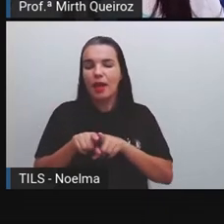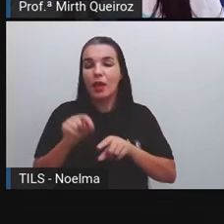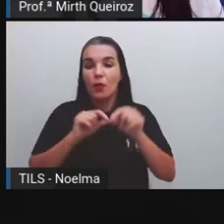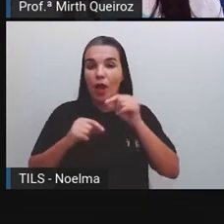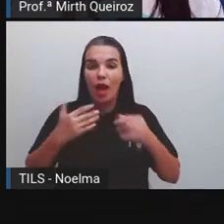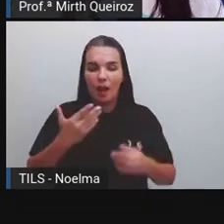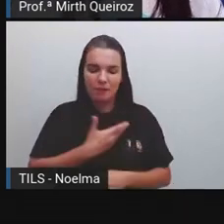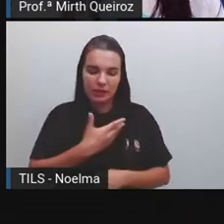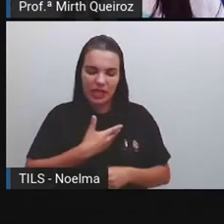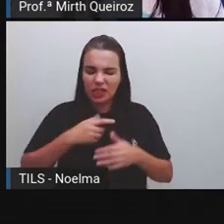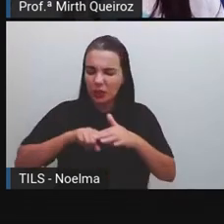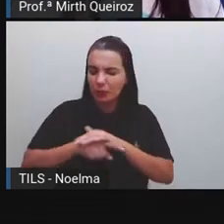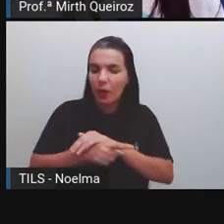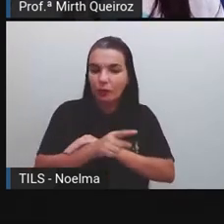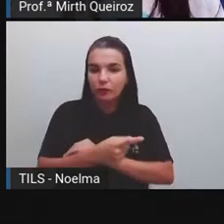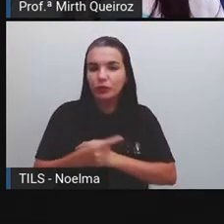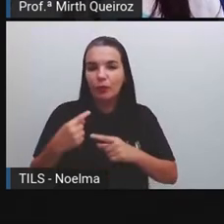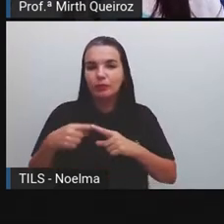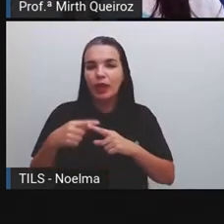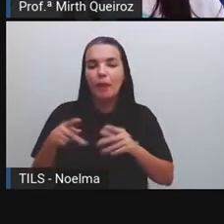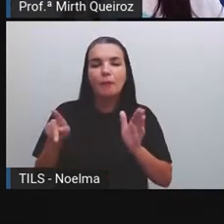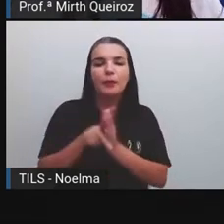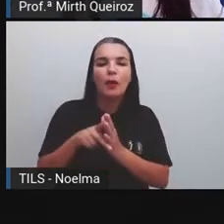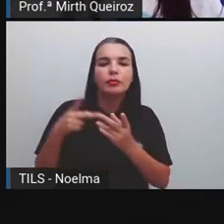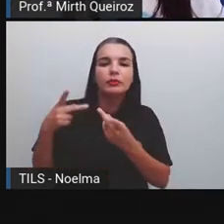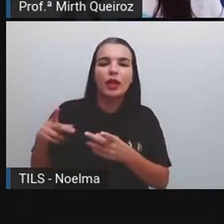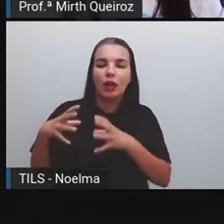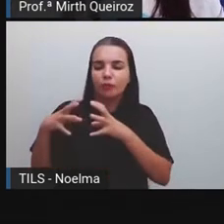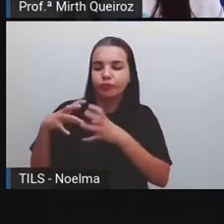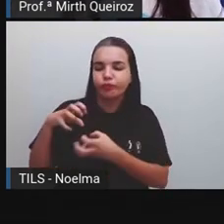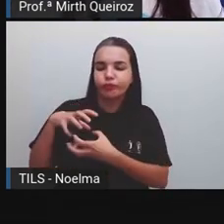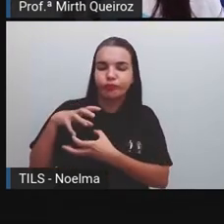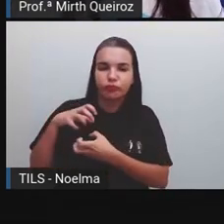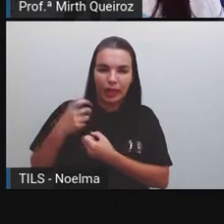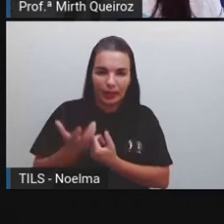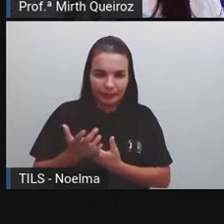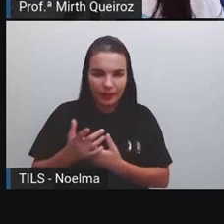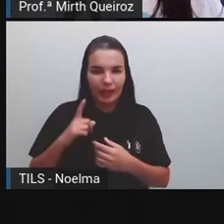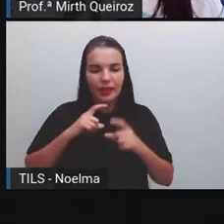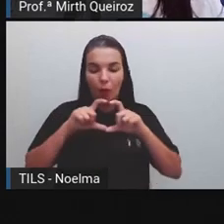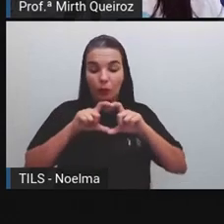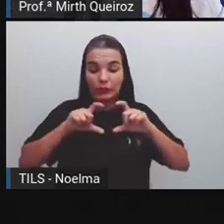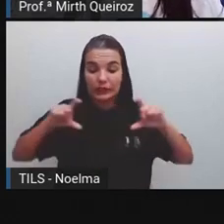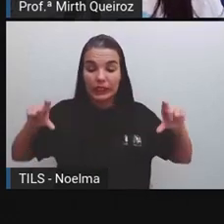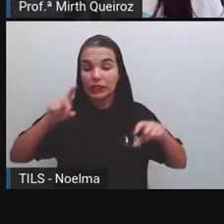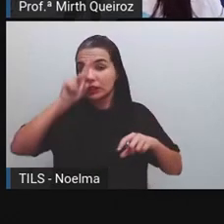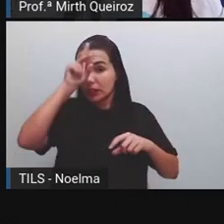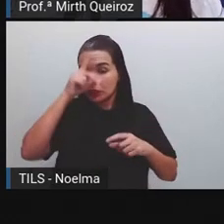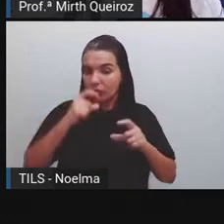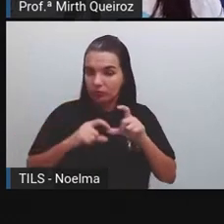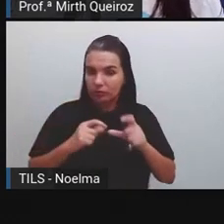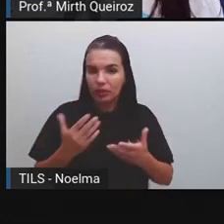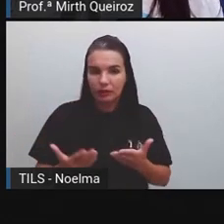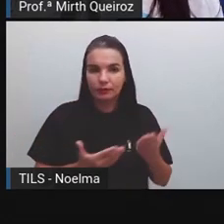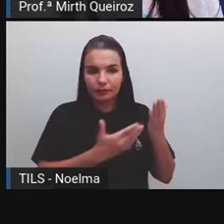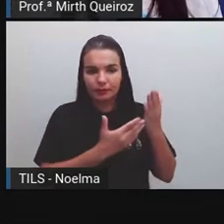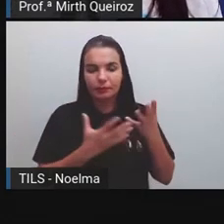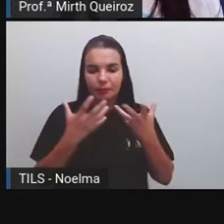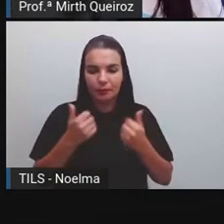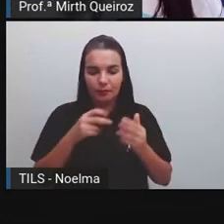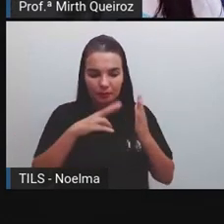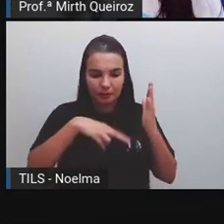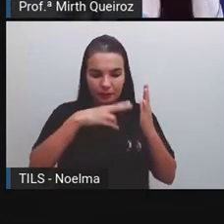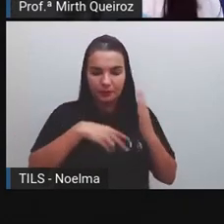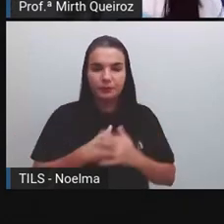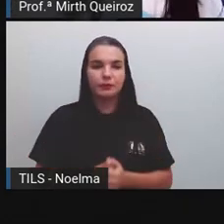na realidade, não passa de um bicho de pelúcia. E aqui a gente tem um trechinho da história em quadrinhos do garoto Calvin e